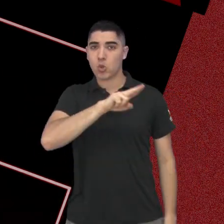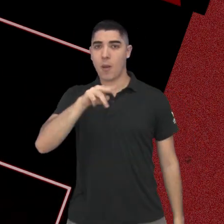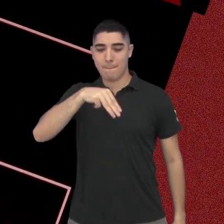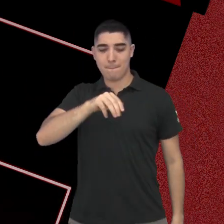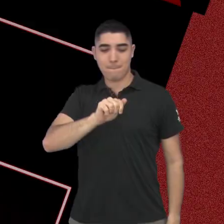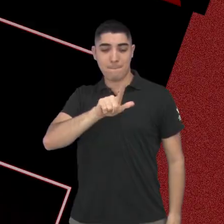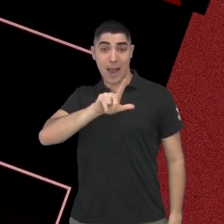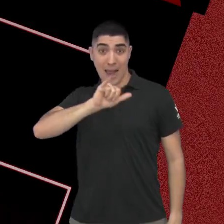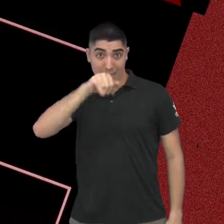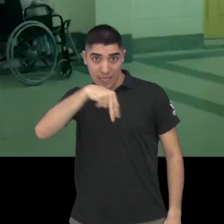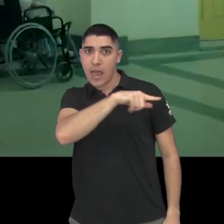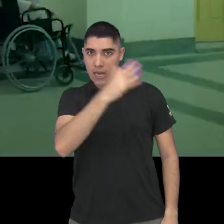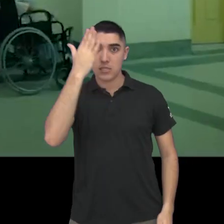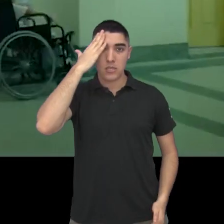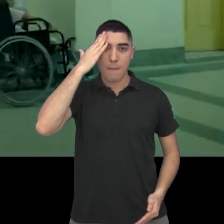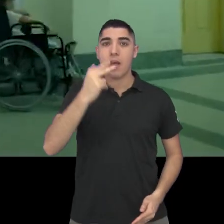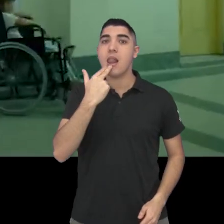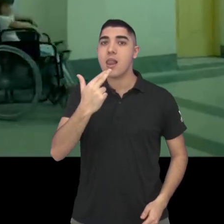tradução do idioma.